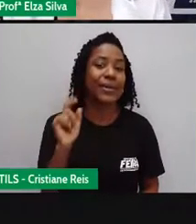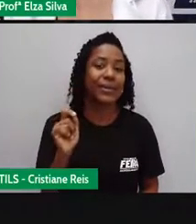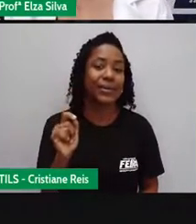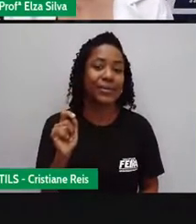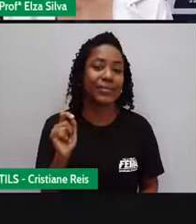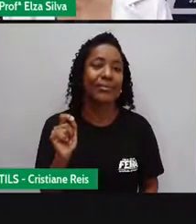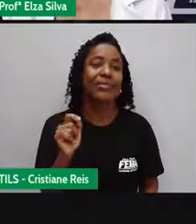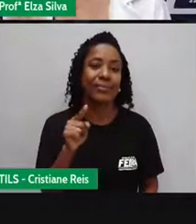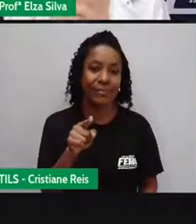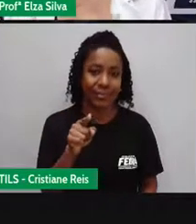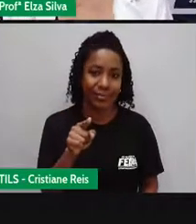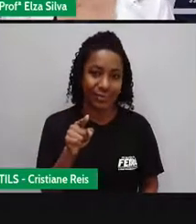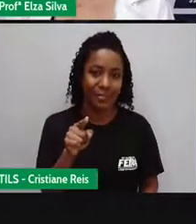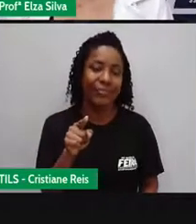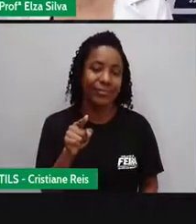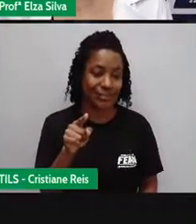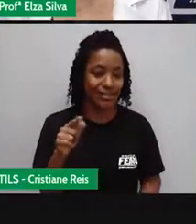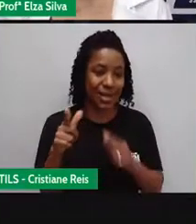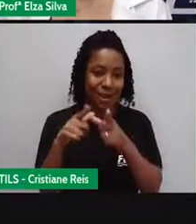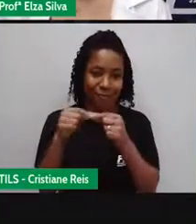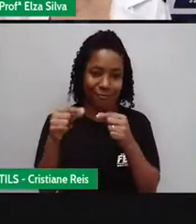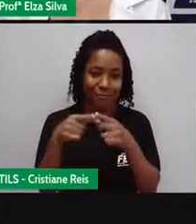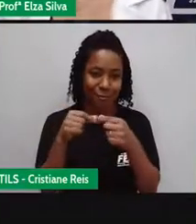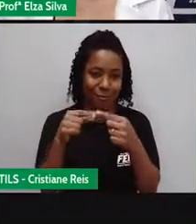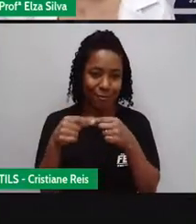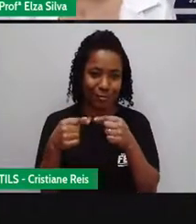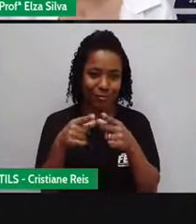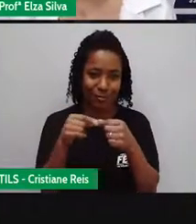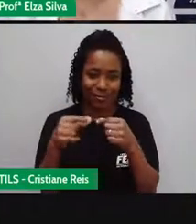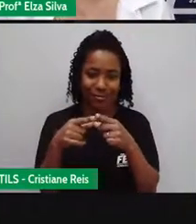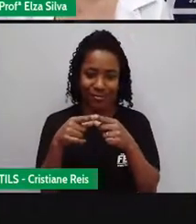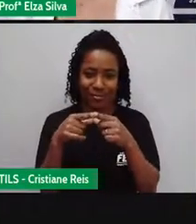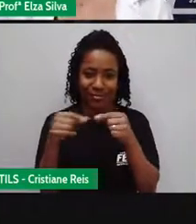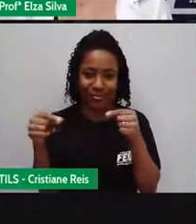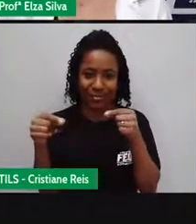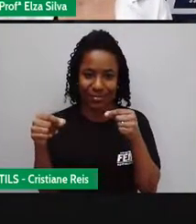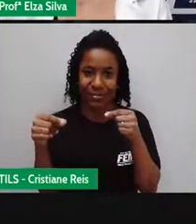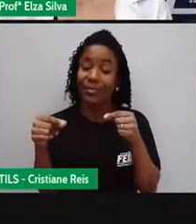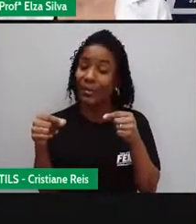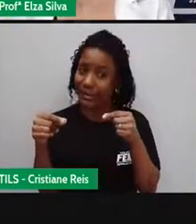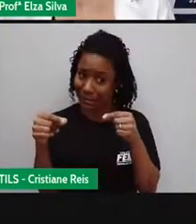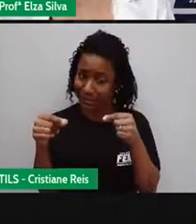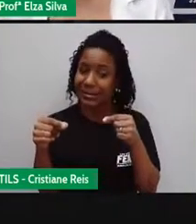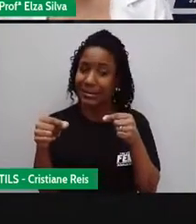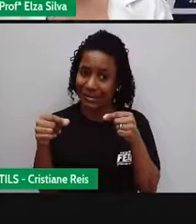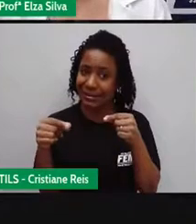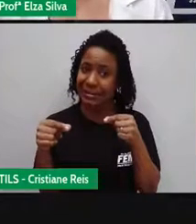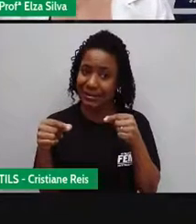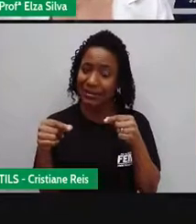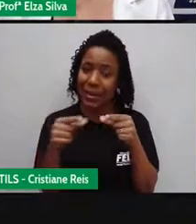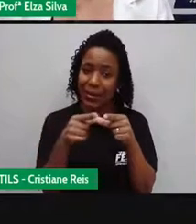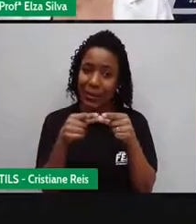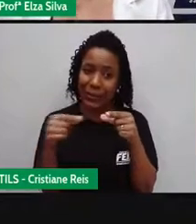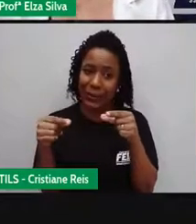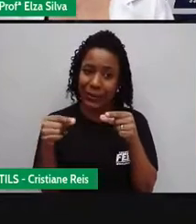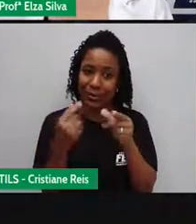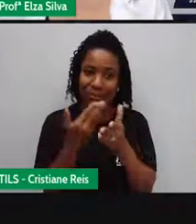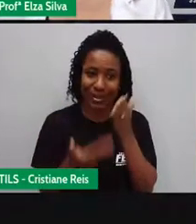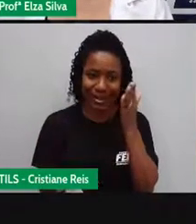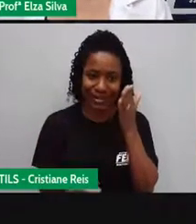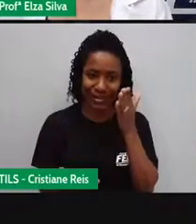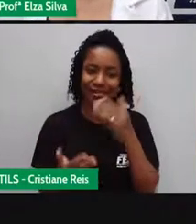Nesta flor Você perde uma pétala Cuidado para você não perder todas as pétalas E não acertar o jogo